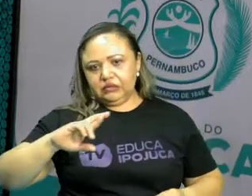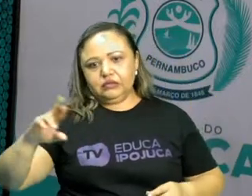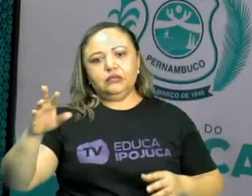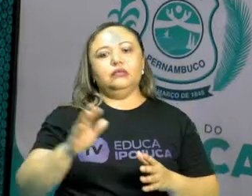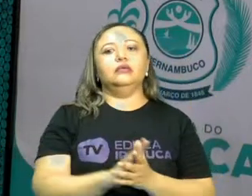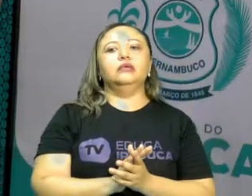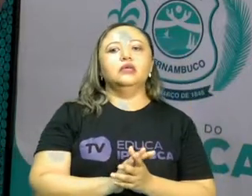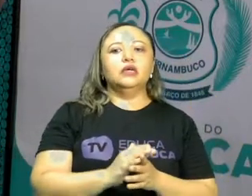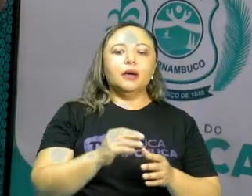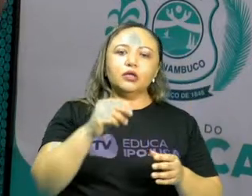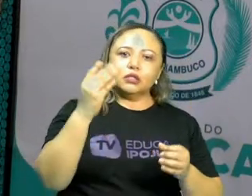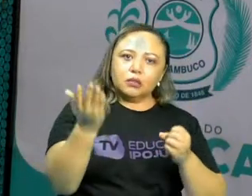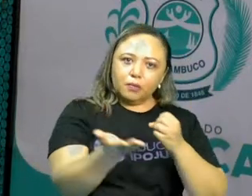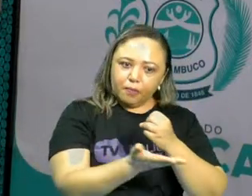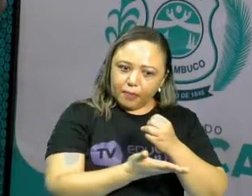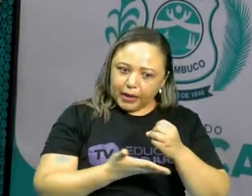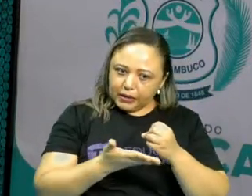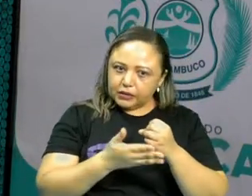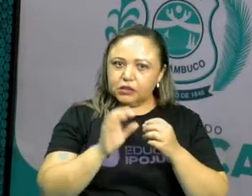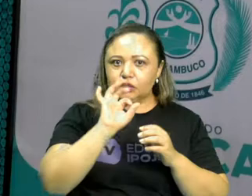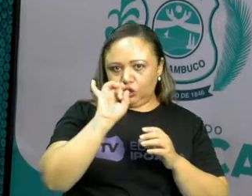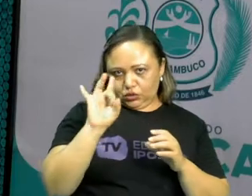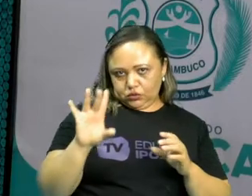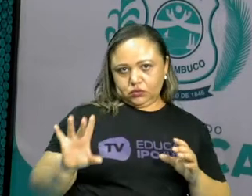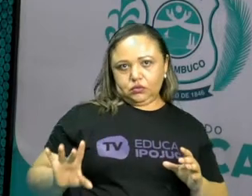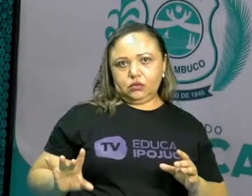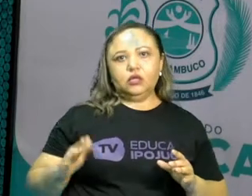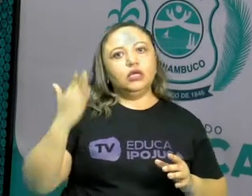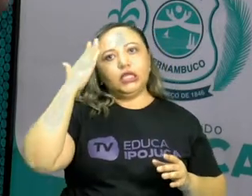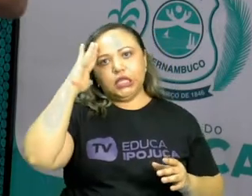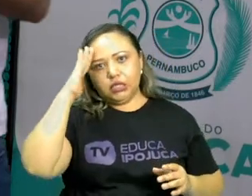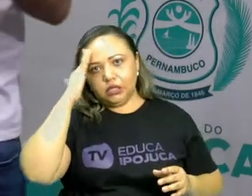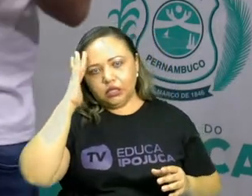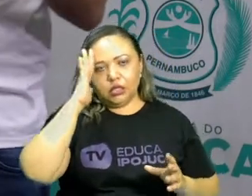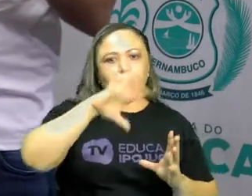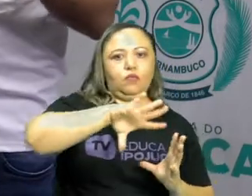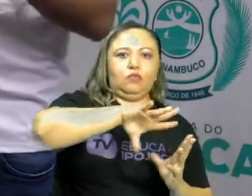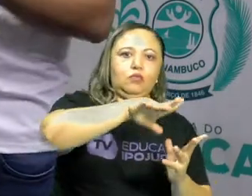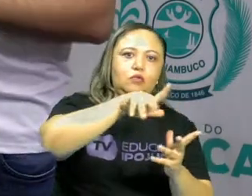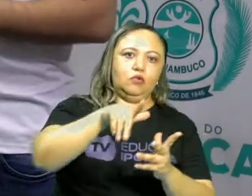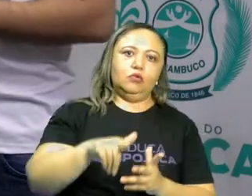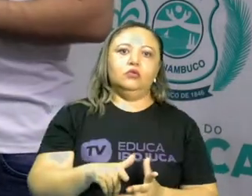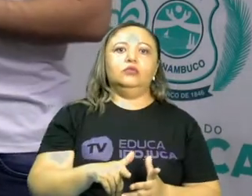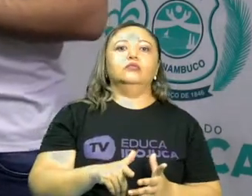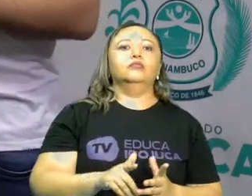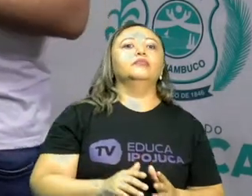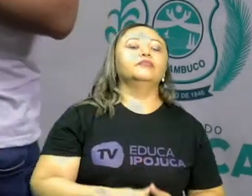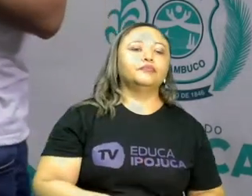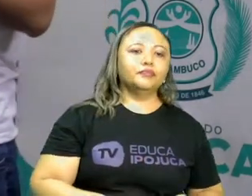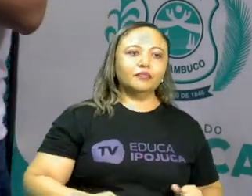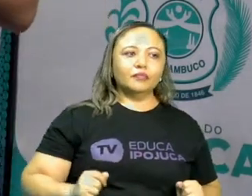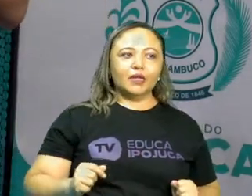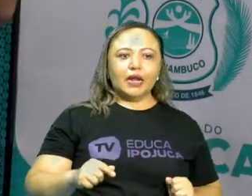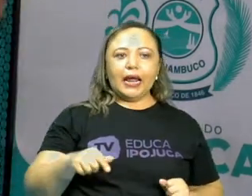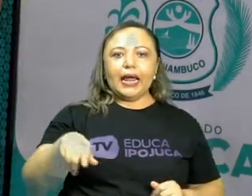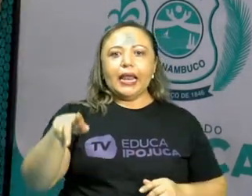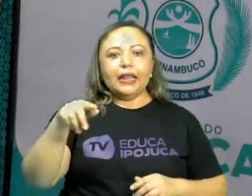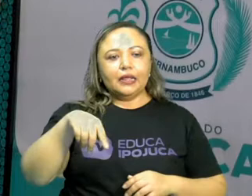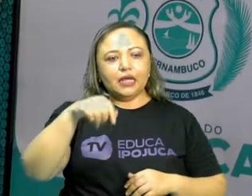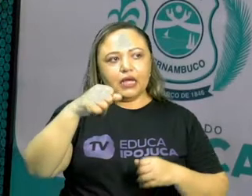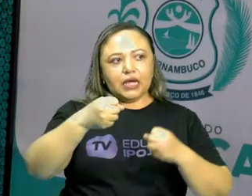você pudesse racionalizar e compreender o mundo com base na razão. Então,